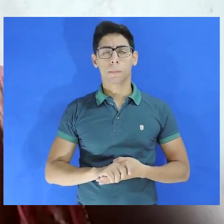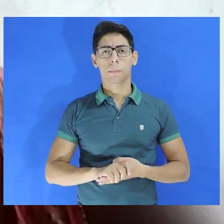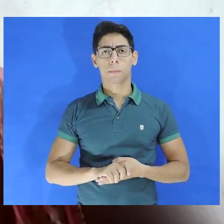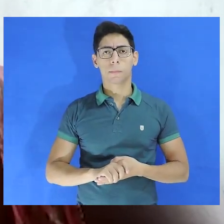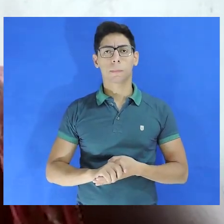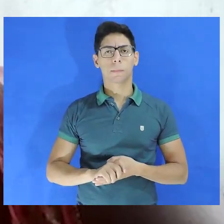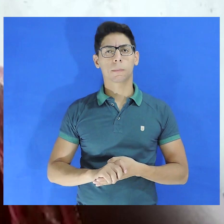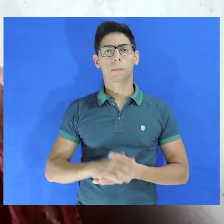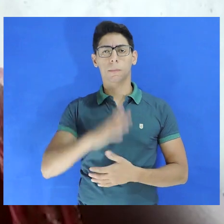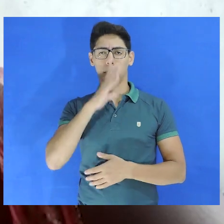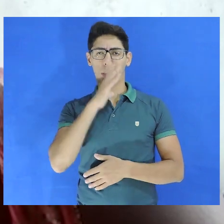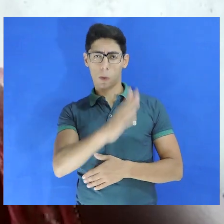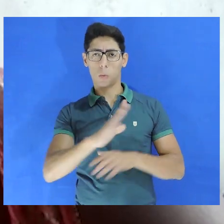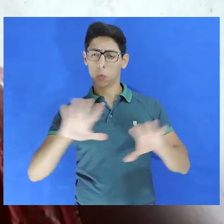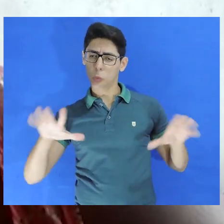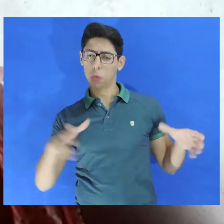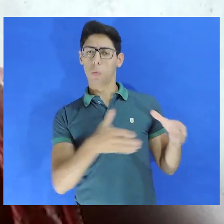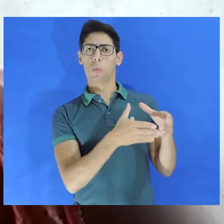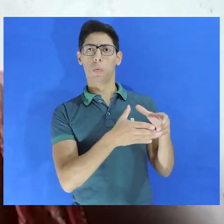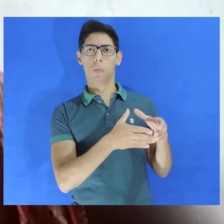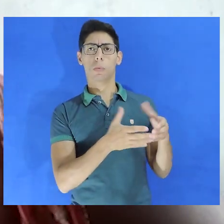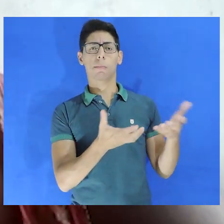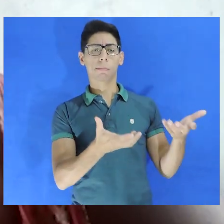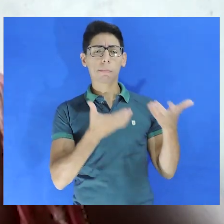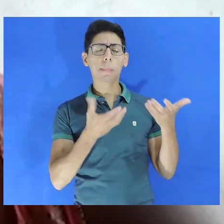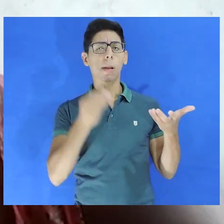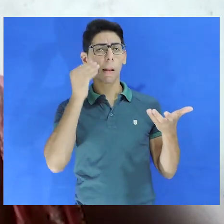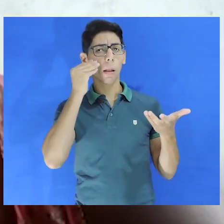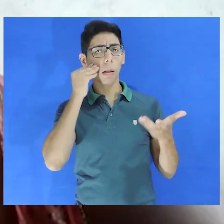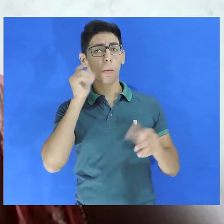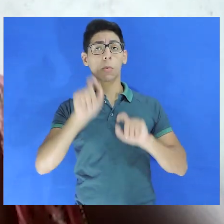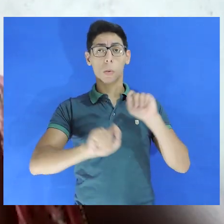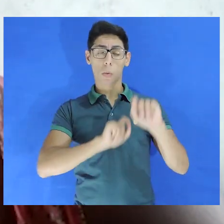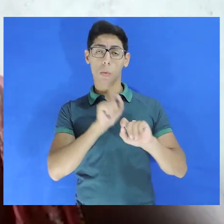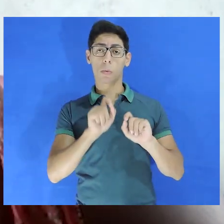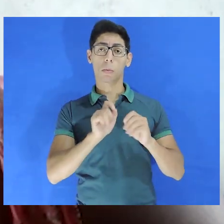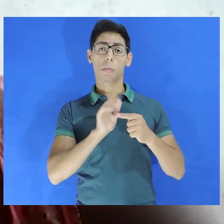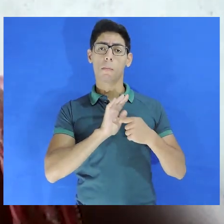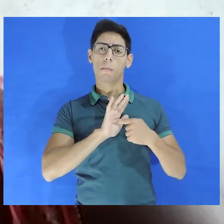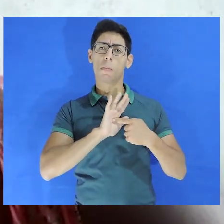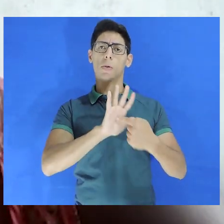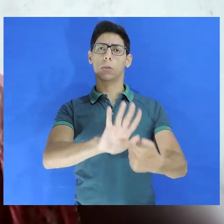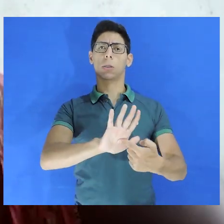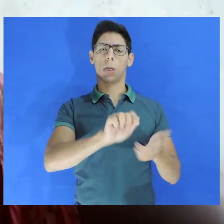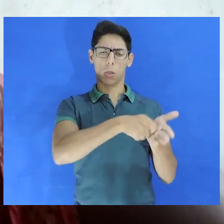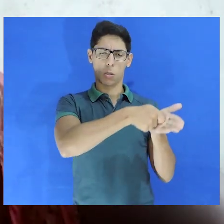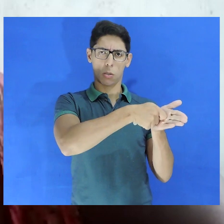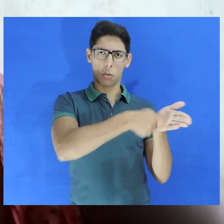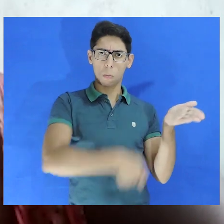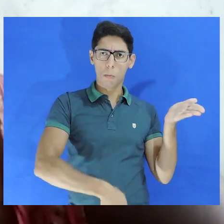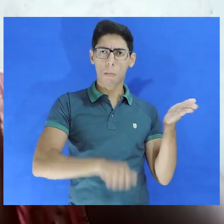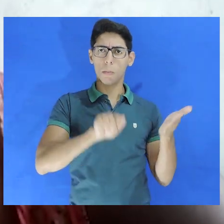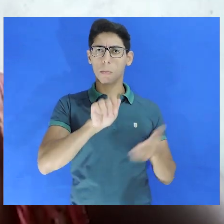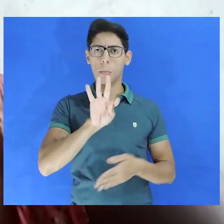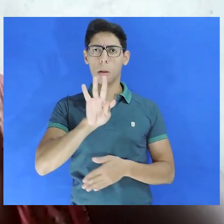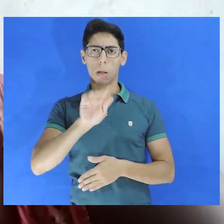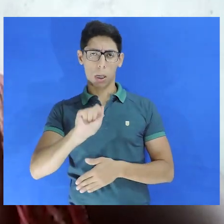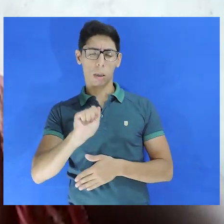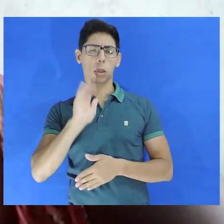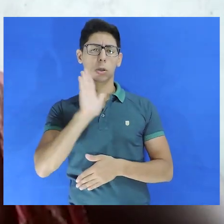Desencarceramento. As denúncias coletivas a gente sempre procura levar uma ata,